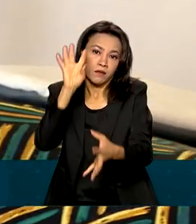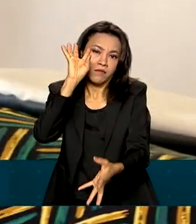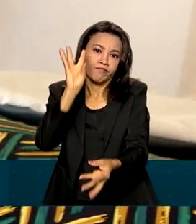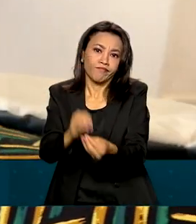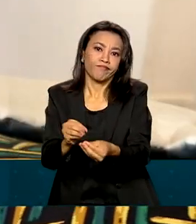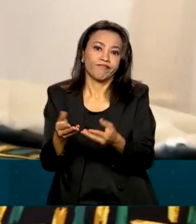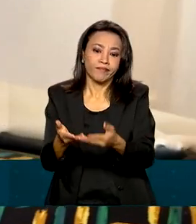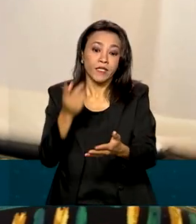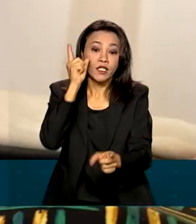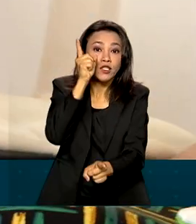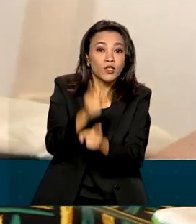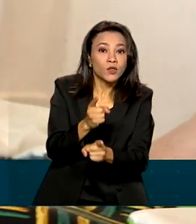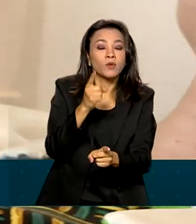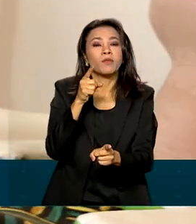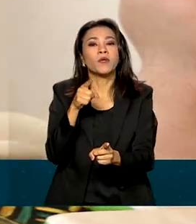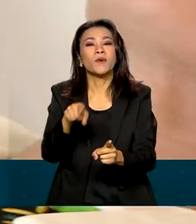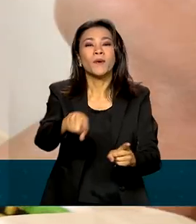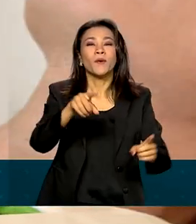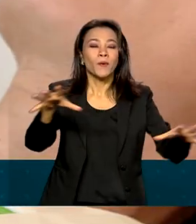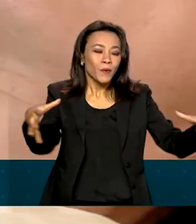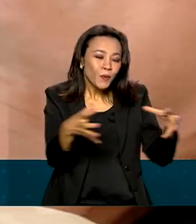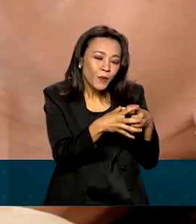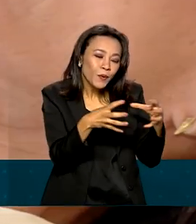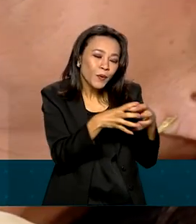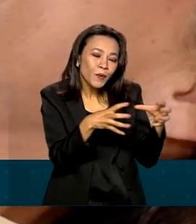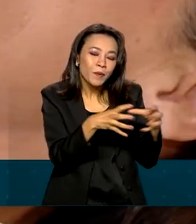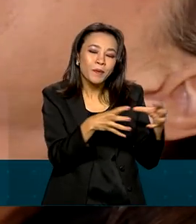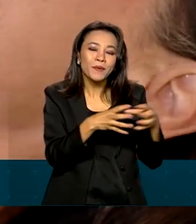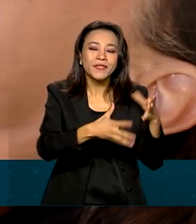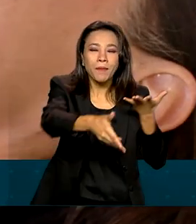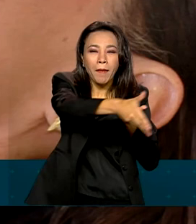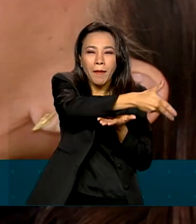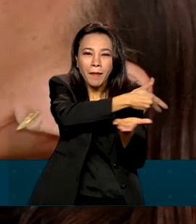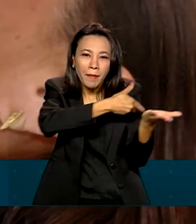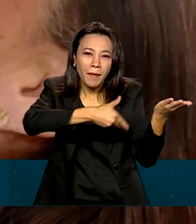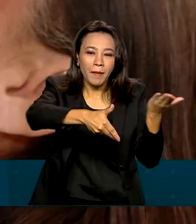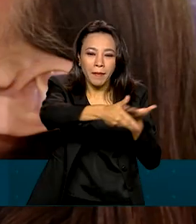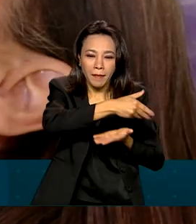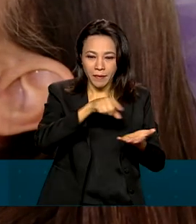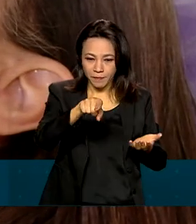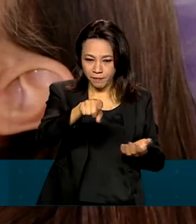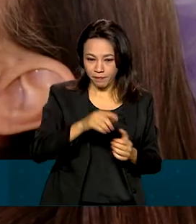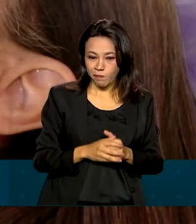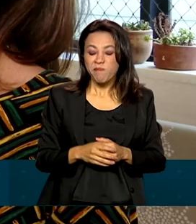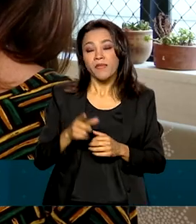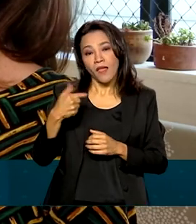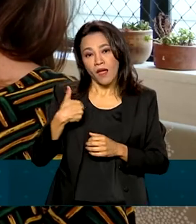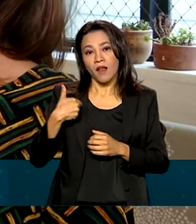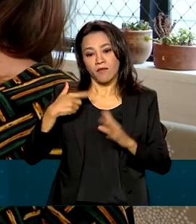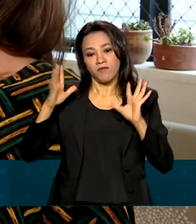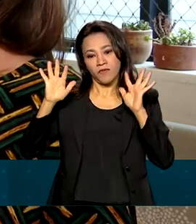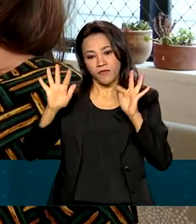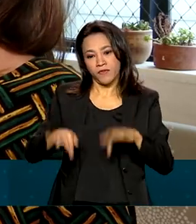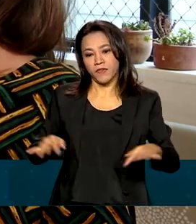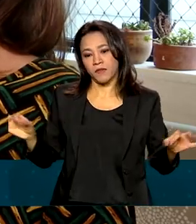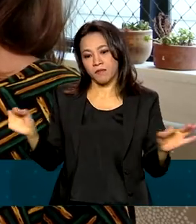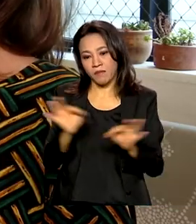descoberta de uma rede de acolhimento e de novas perspectivas. No fim, deu tudo certo. Eu encontrei